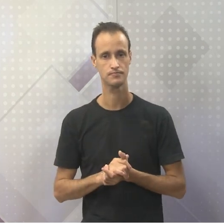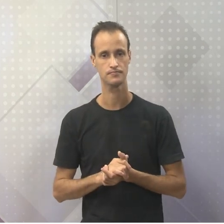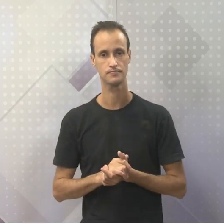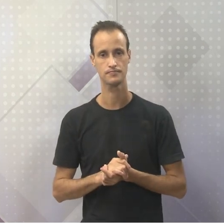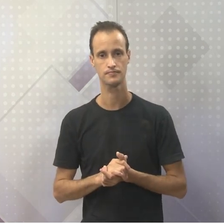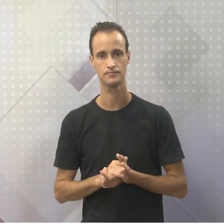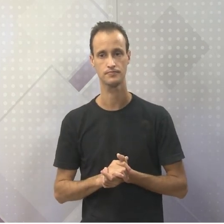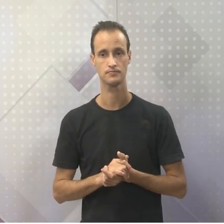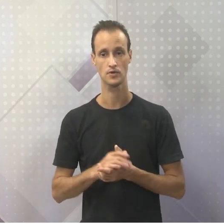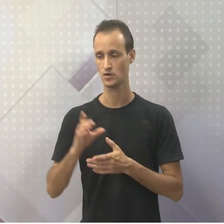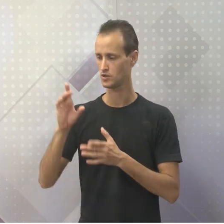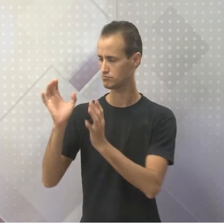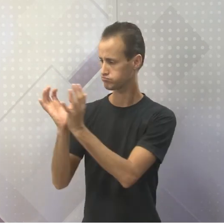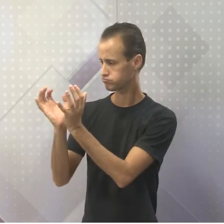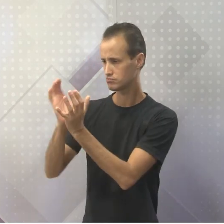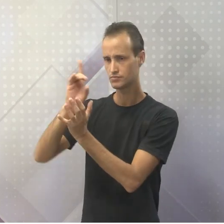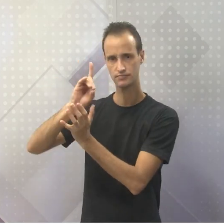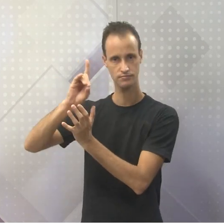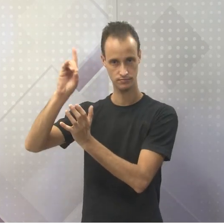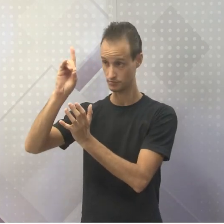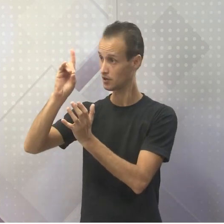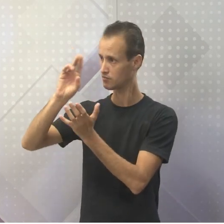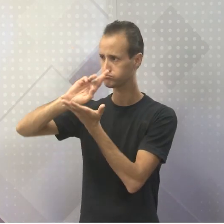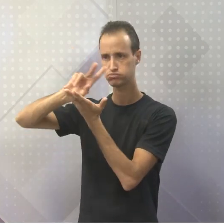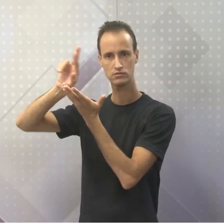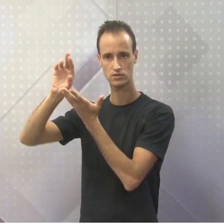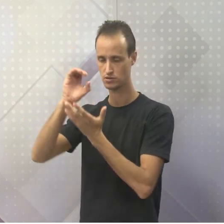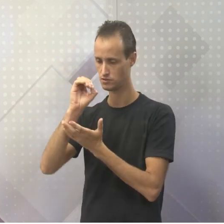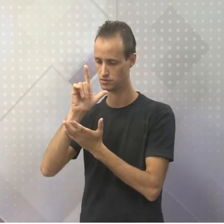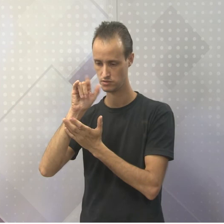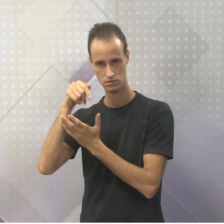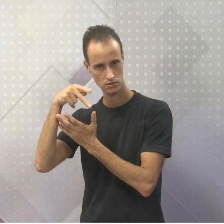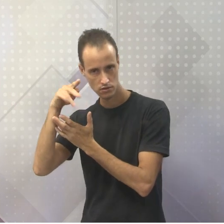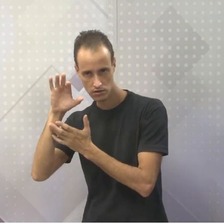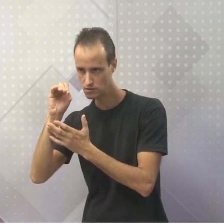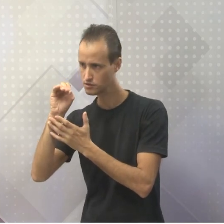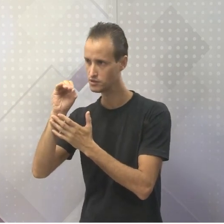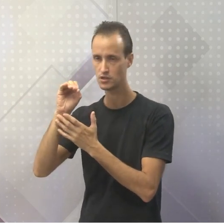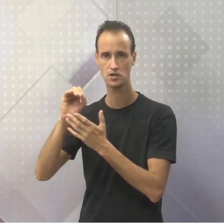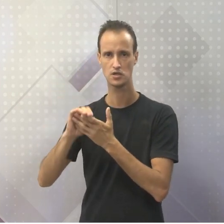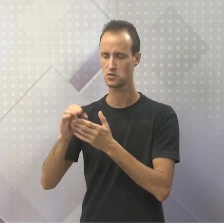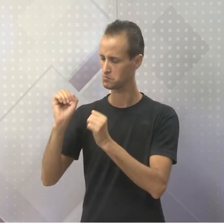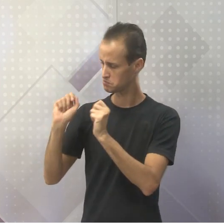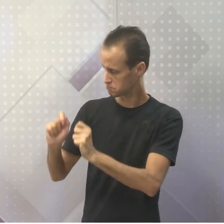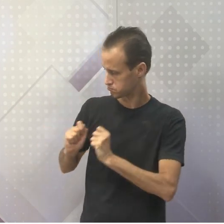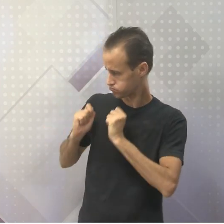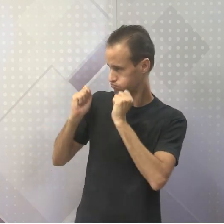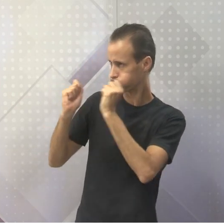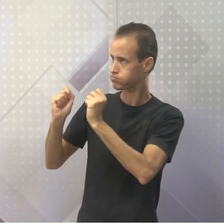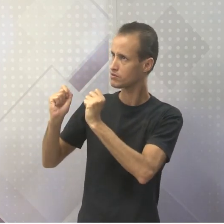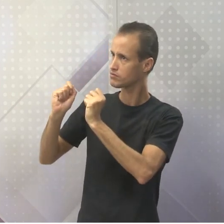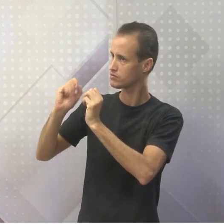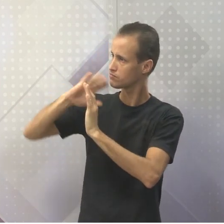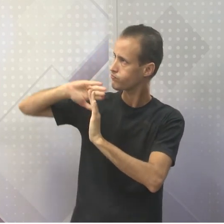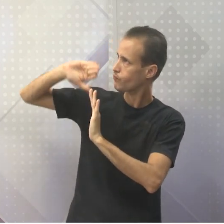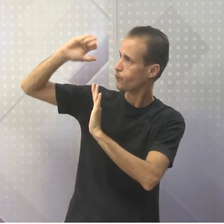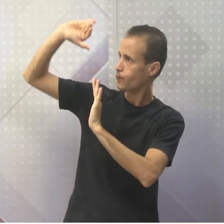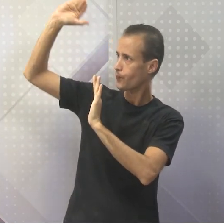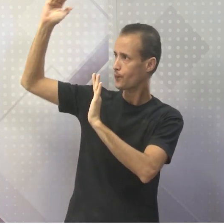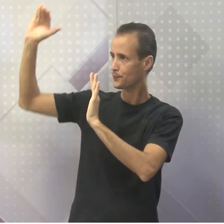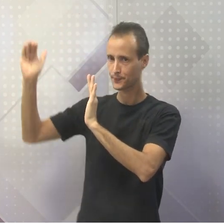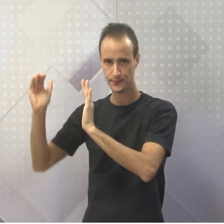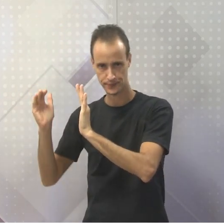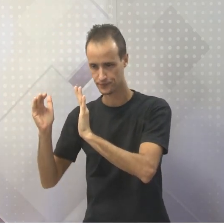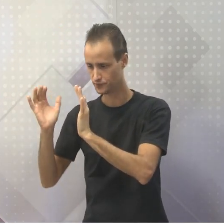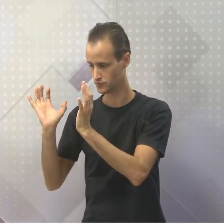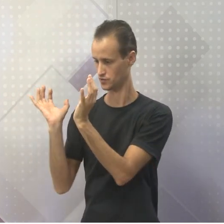Os deuses do Olimpo são os deuses mais poderosos dos vários grupos dos deuses. Os deuses do Olimpo se dividiam